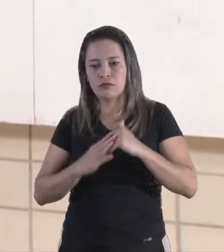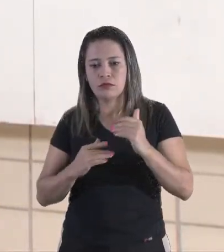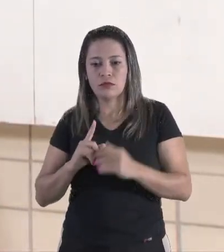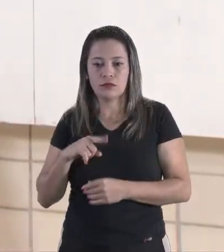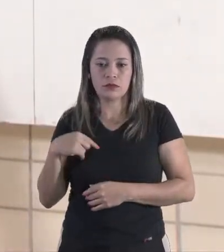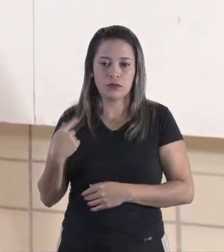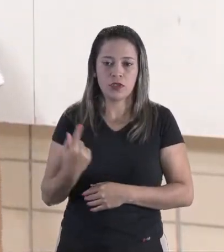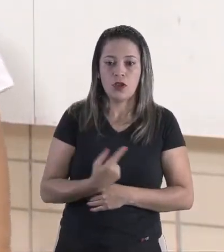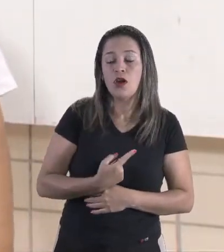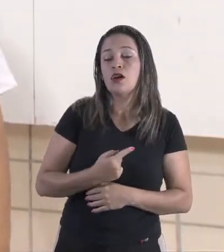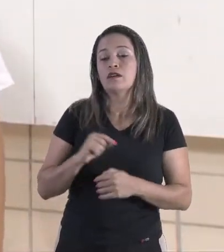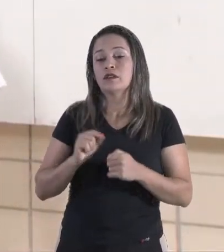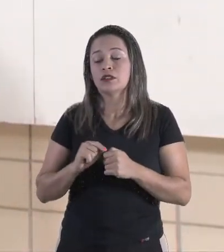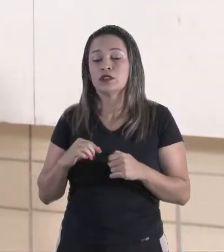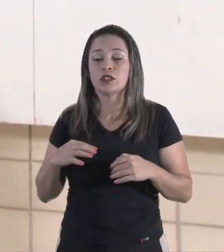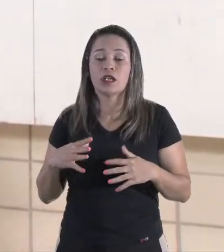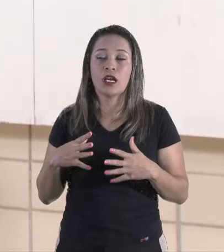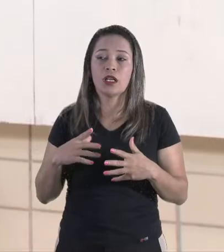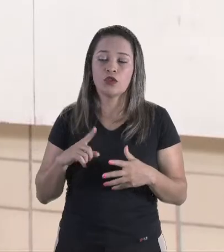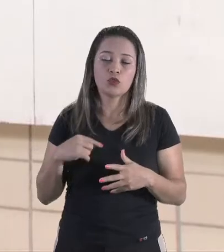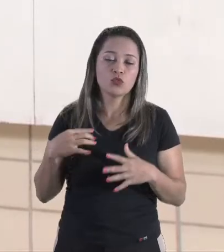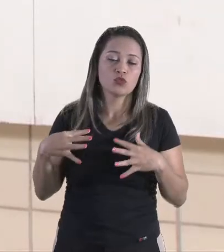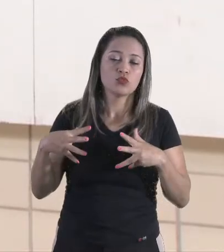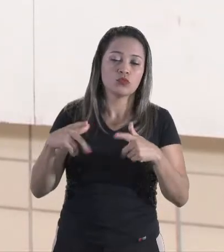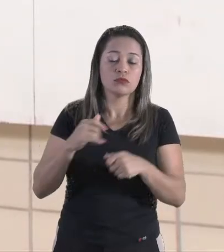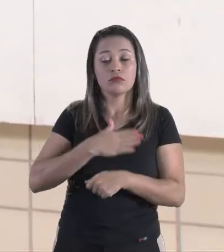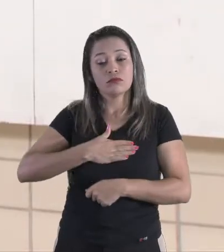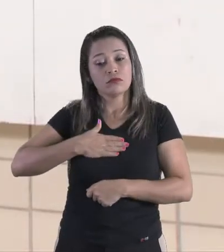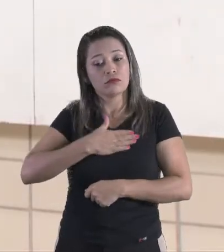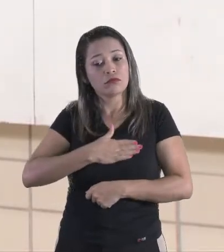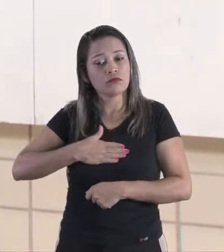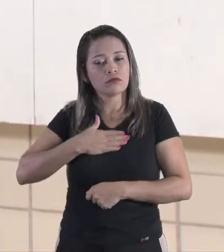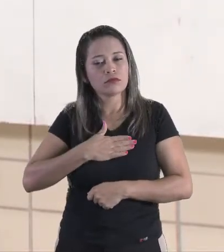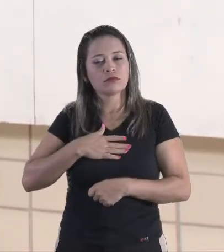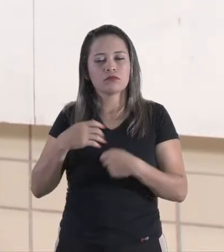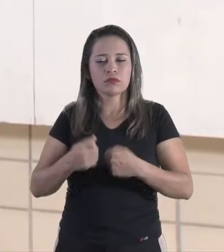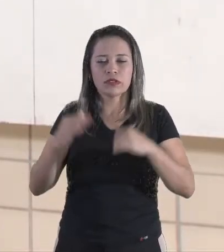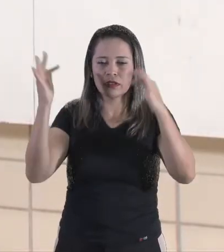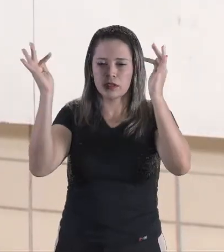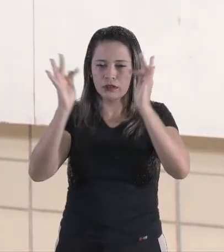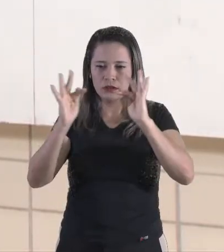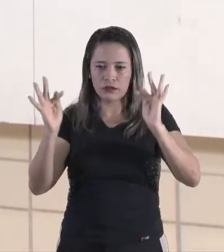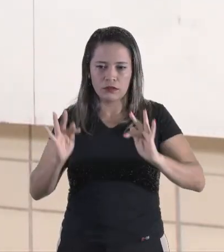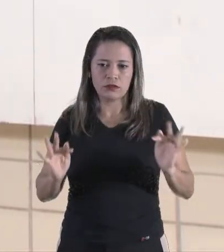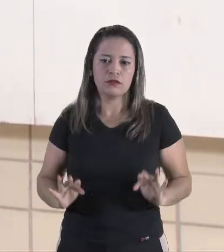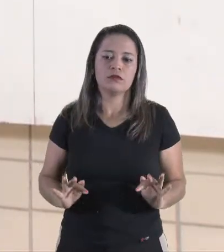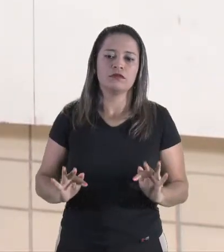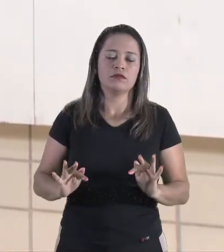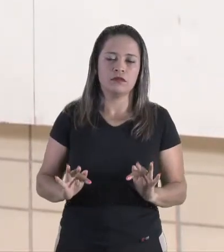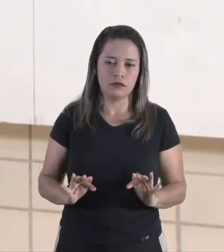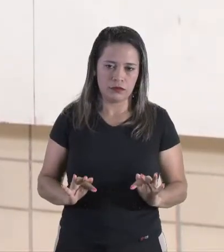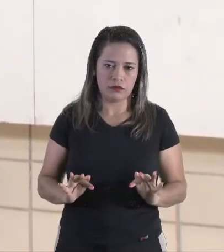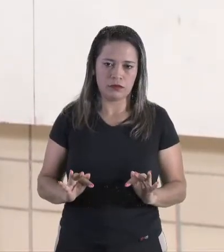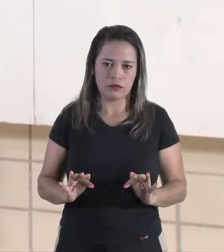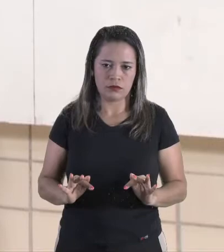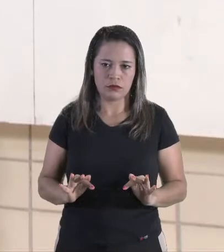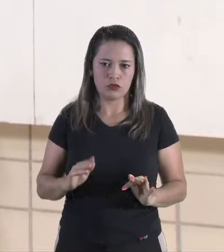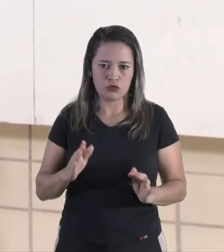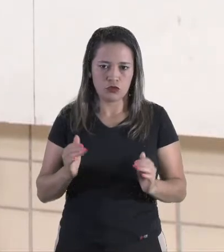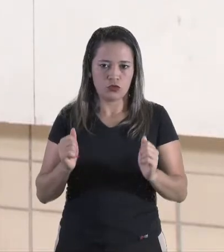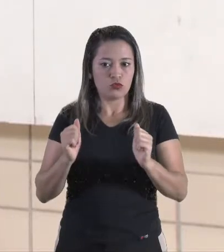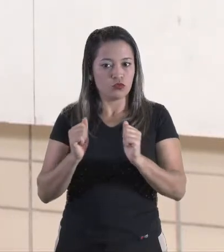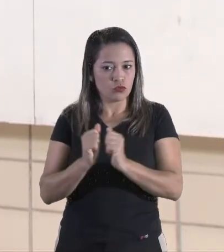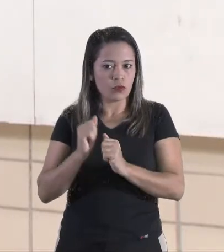nós fazermos aquilo que nós gostamos. A gente tem que estar feliz com a nossa